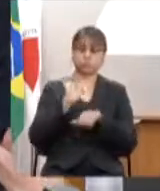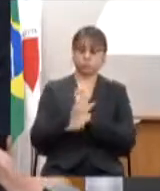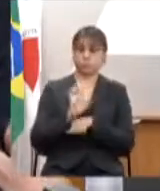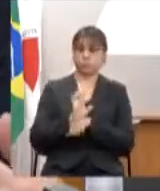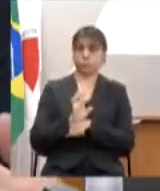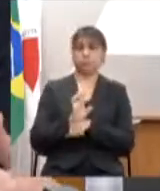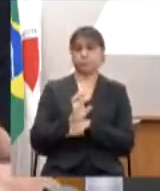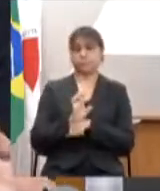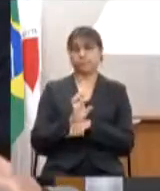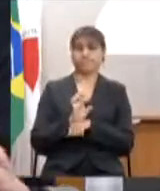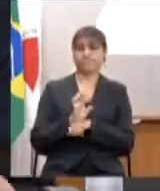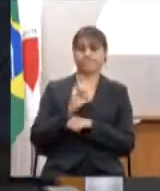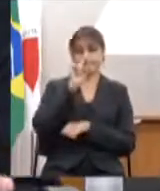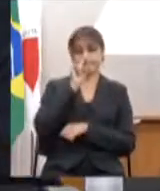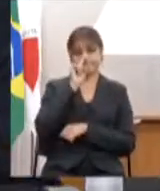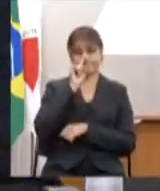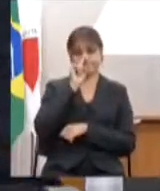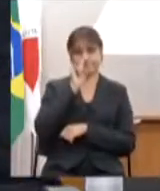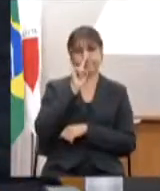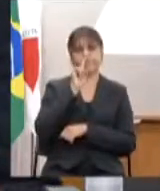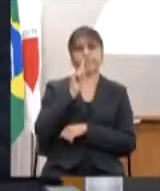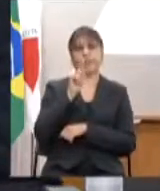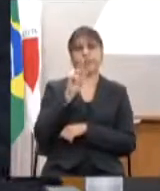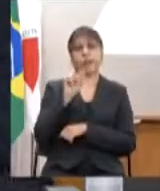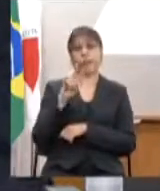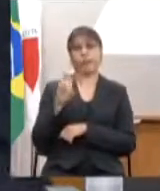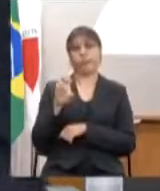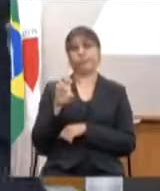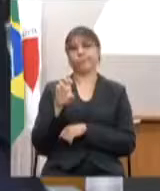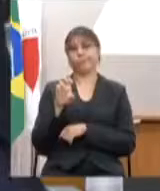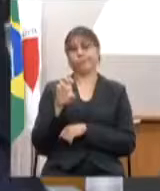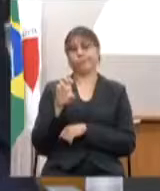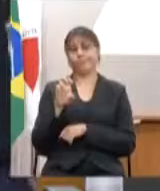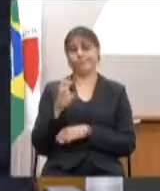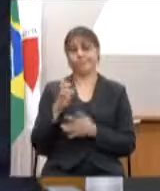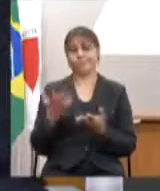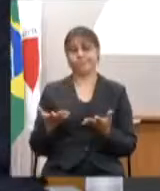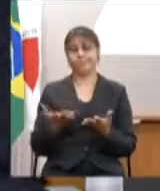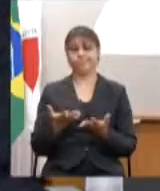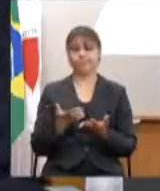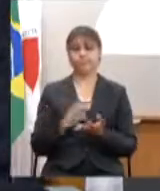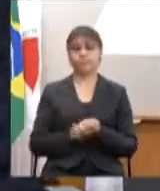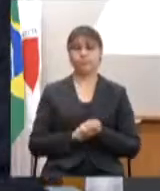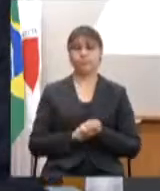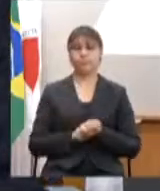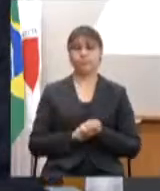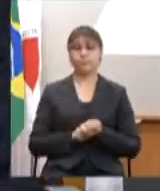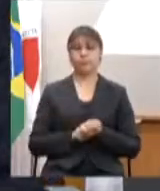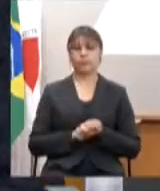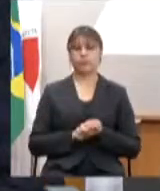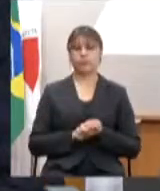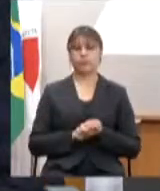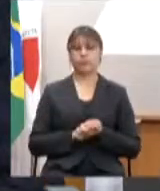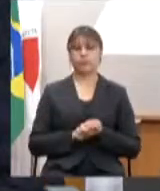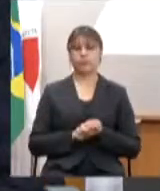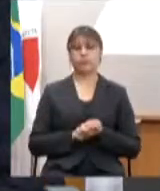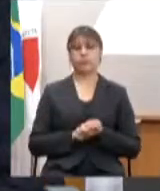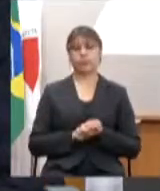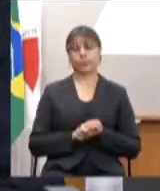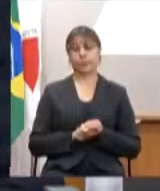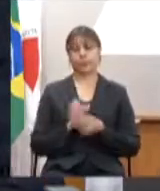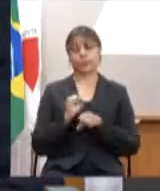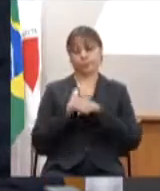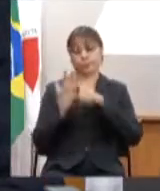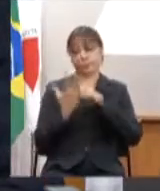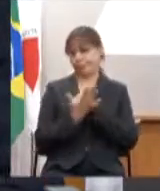bastante grave e obviamente a pandemia não